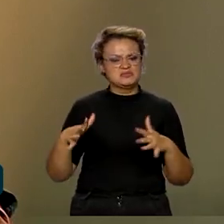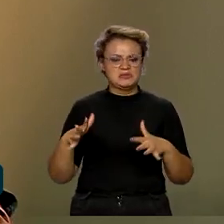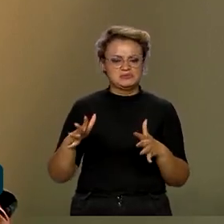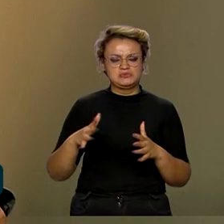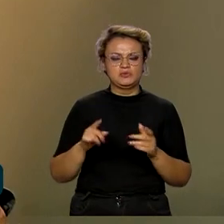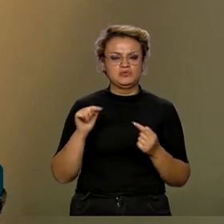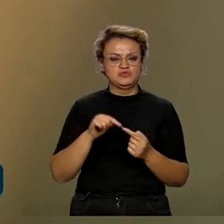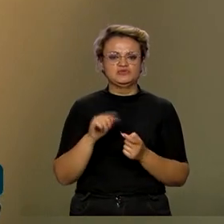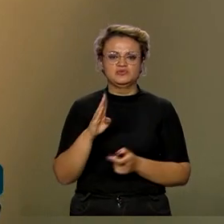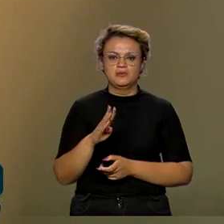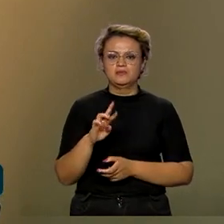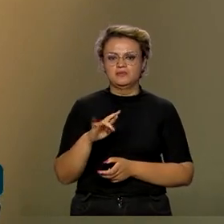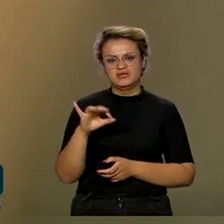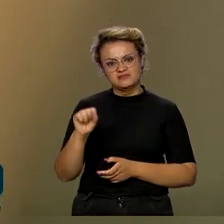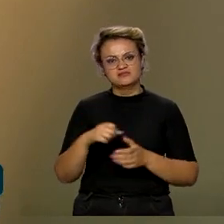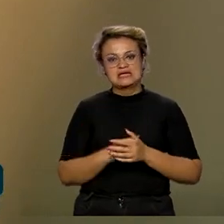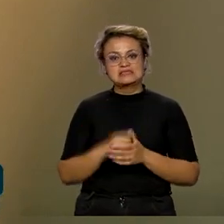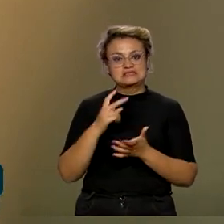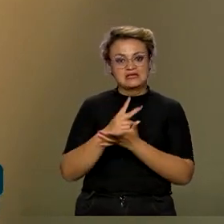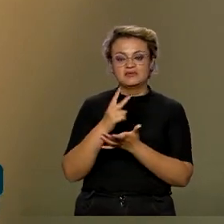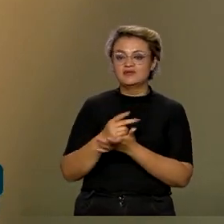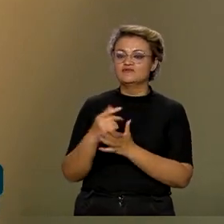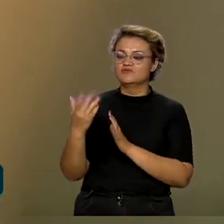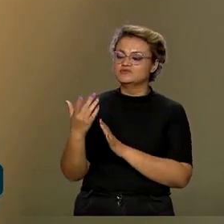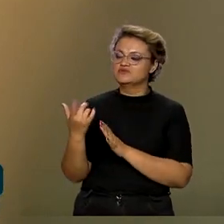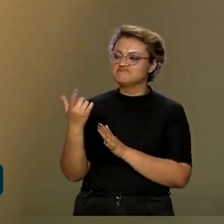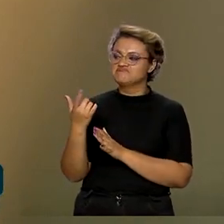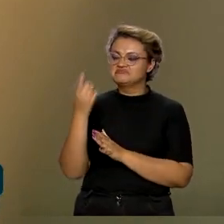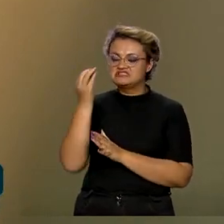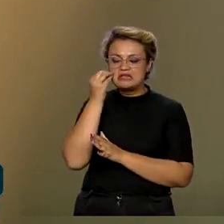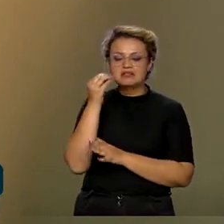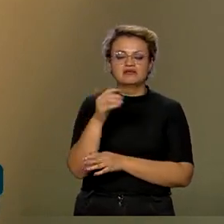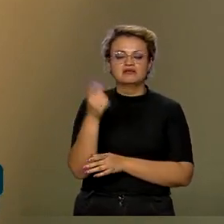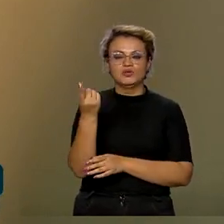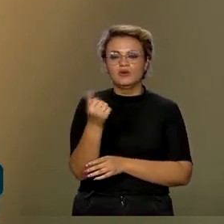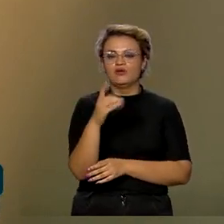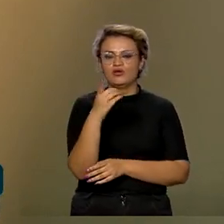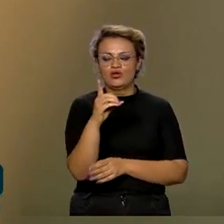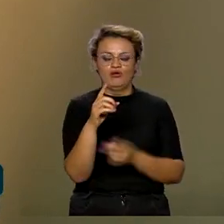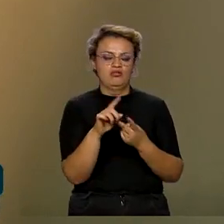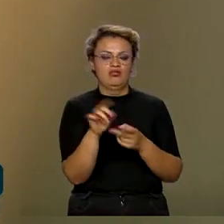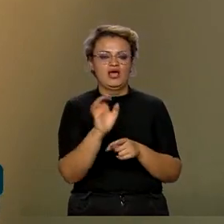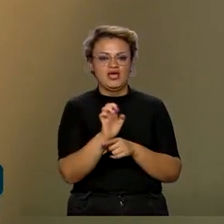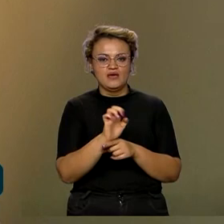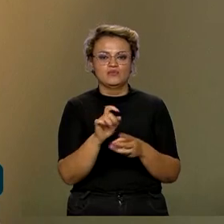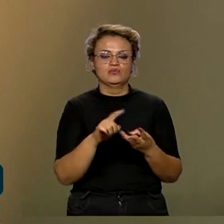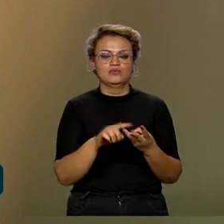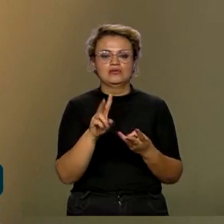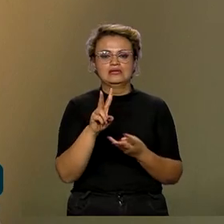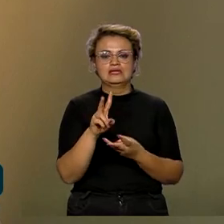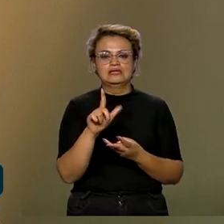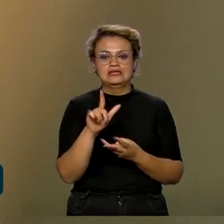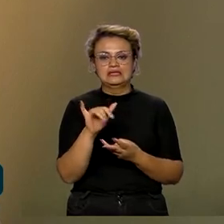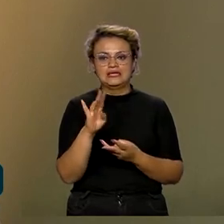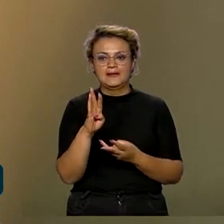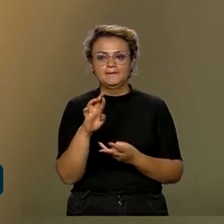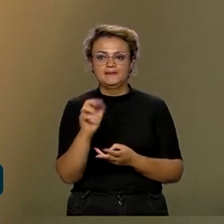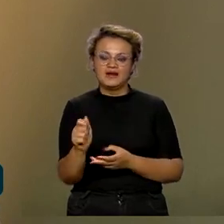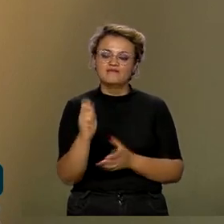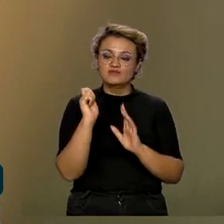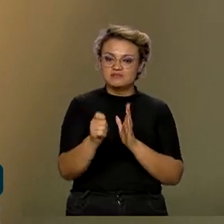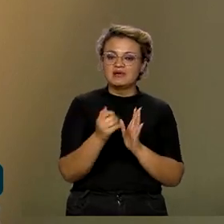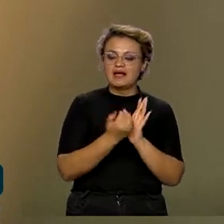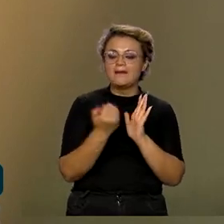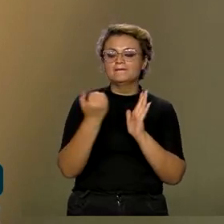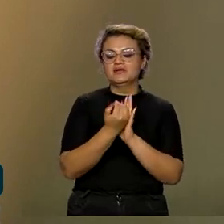objetivo dos BRICS. Ou seja, toda vez que você recorre a uma moeda como o dólar ou o euro ou a libra, você tem que pagar um custo para